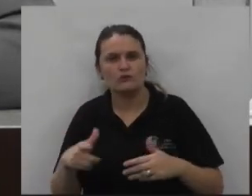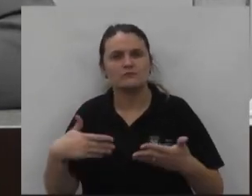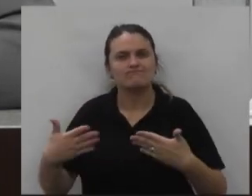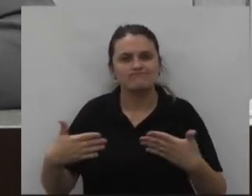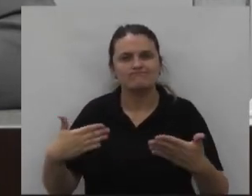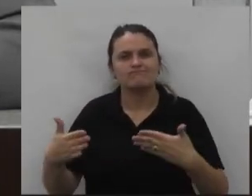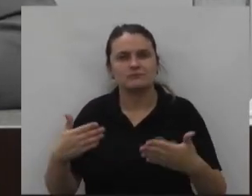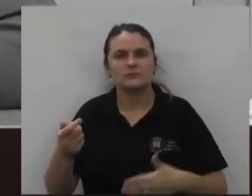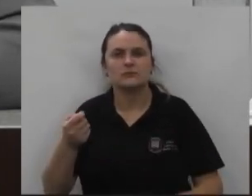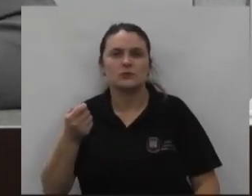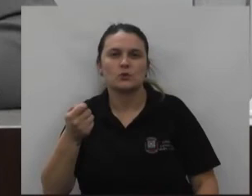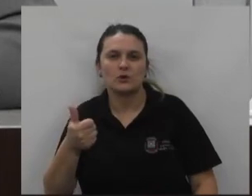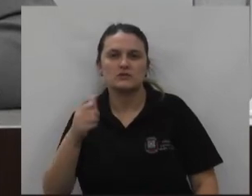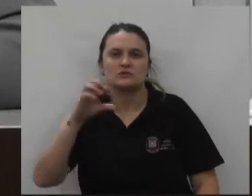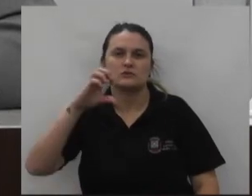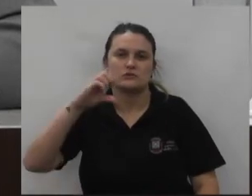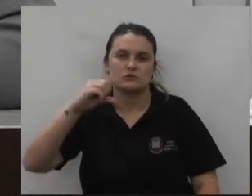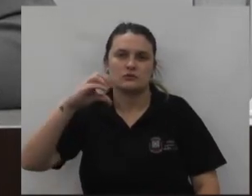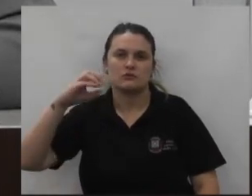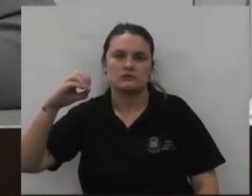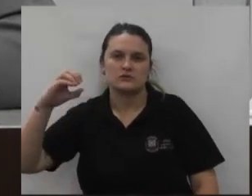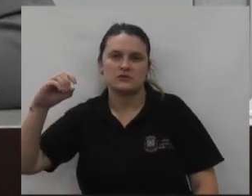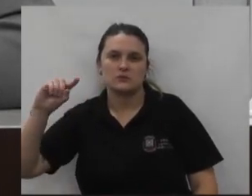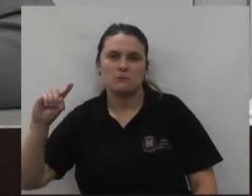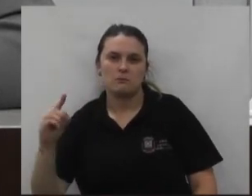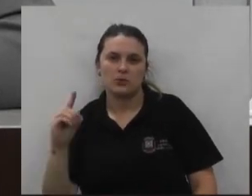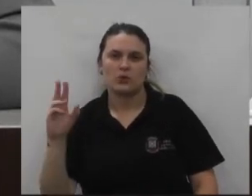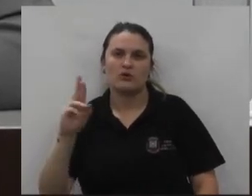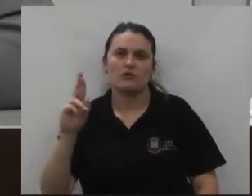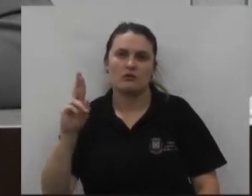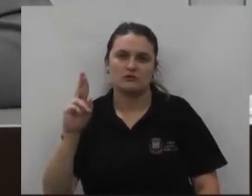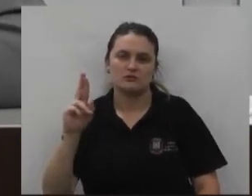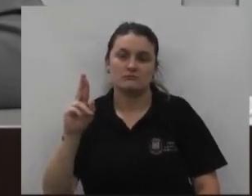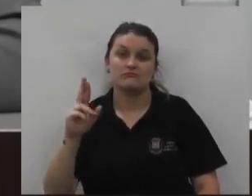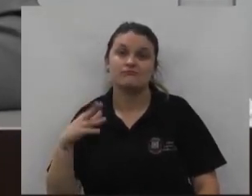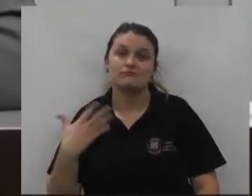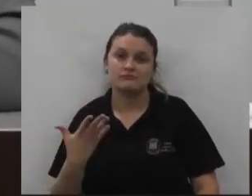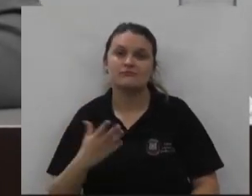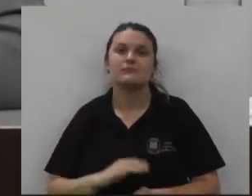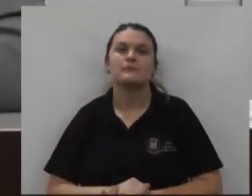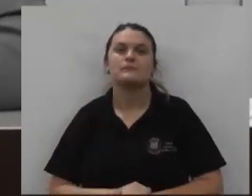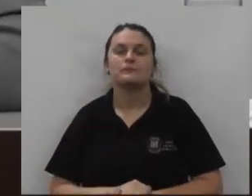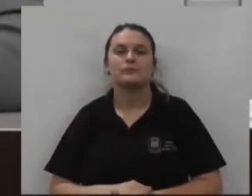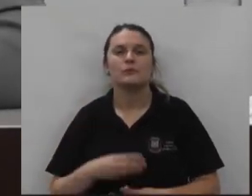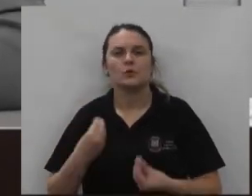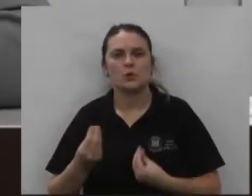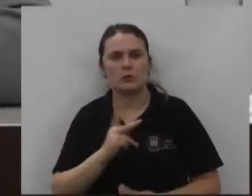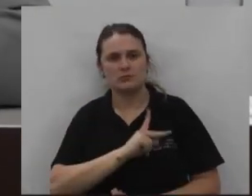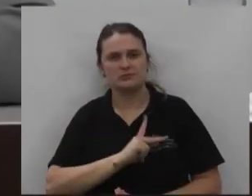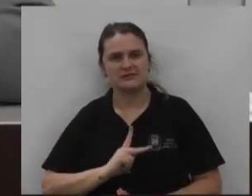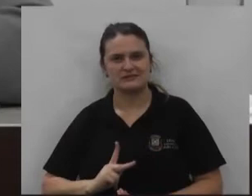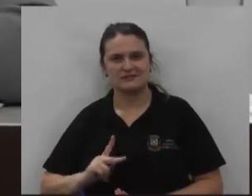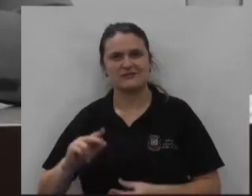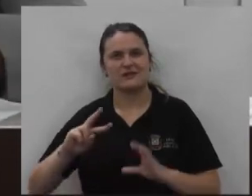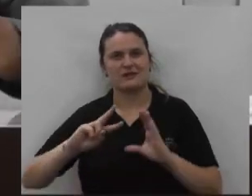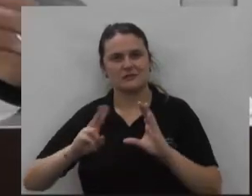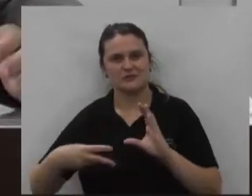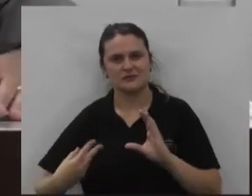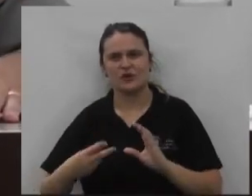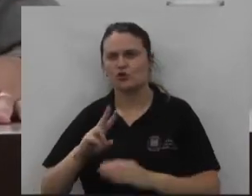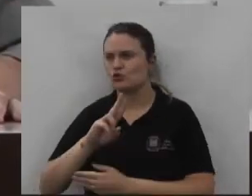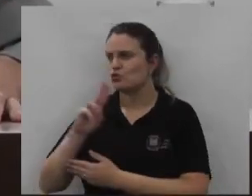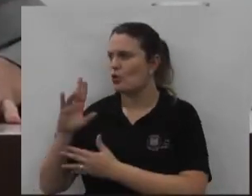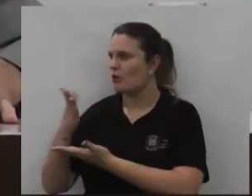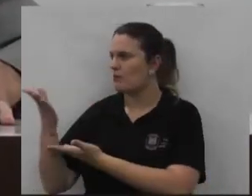executivo quase 900 mil reais também então como presidente desta casa em nome de